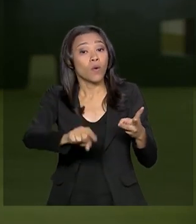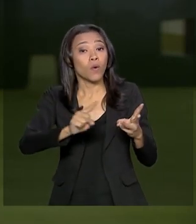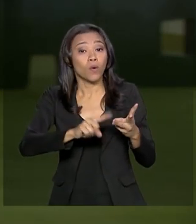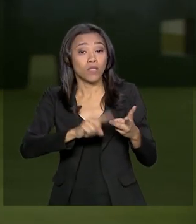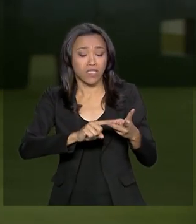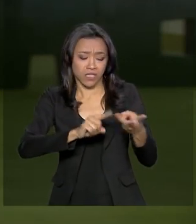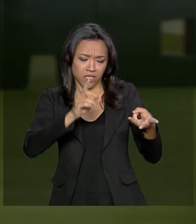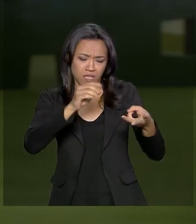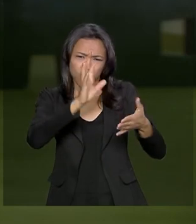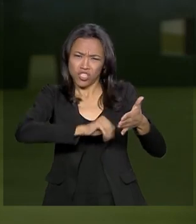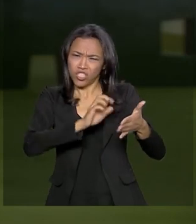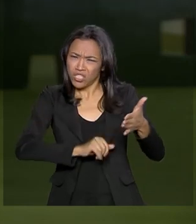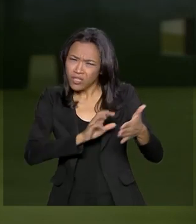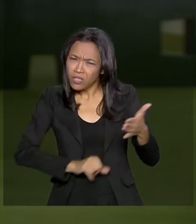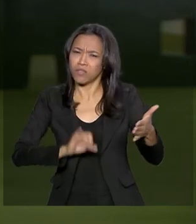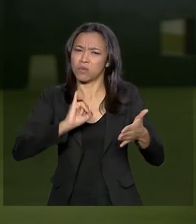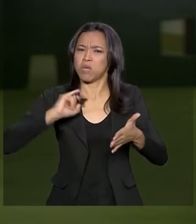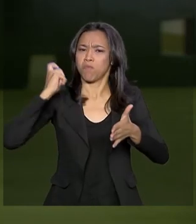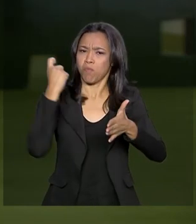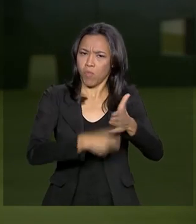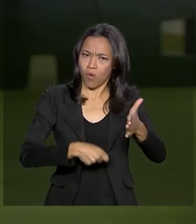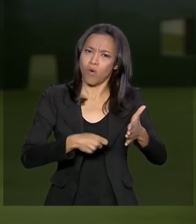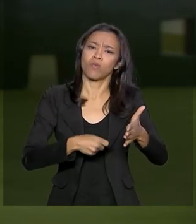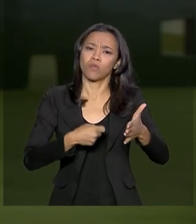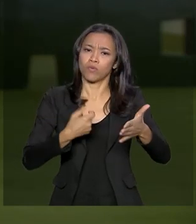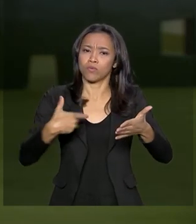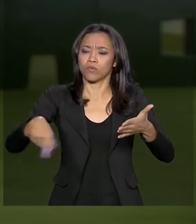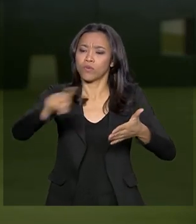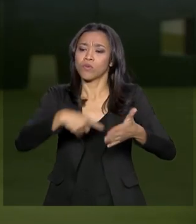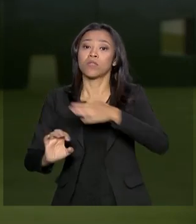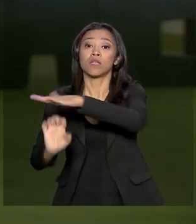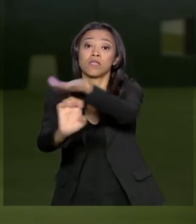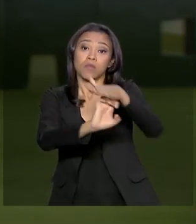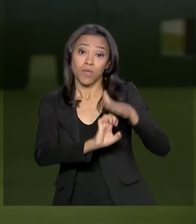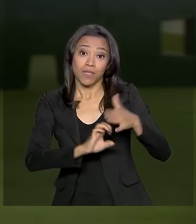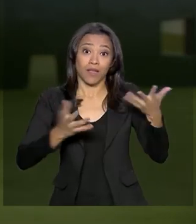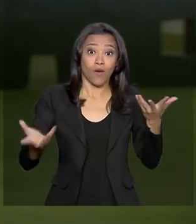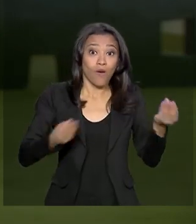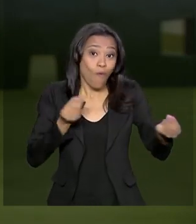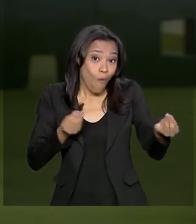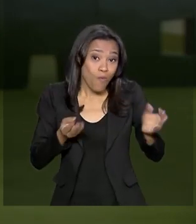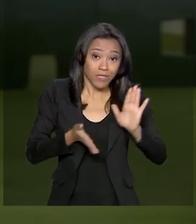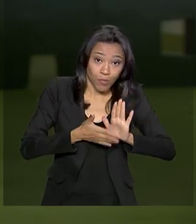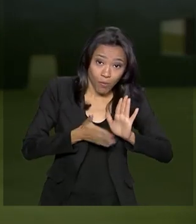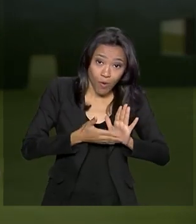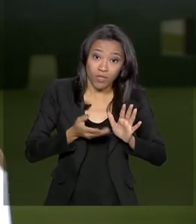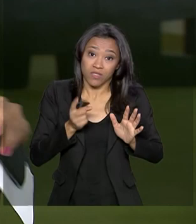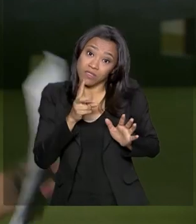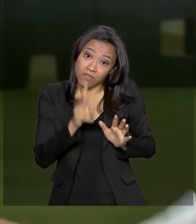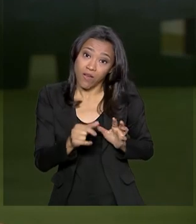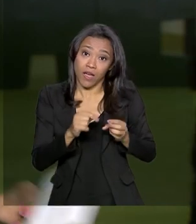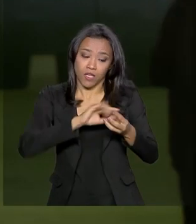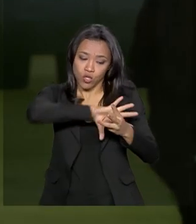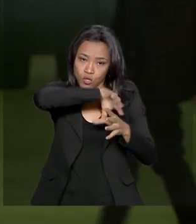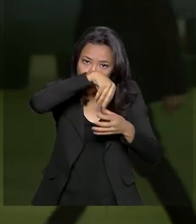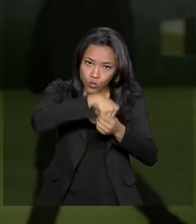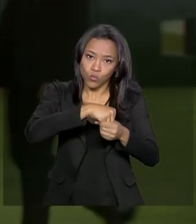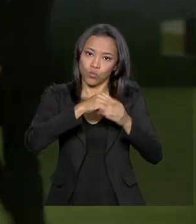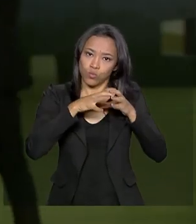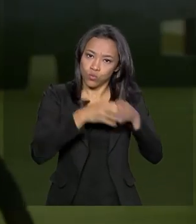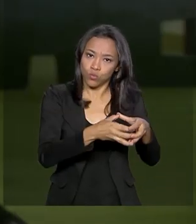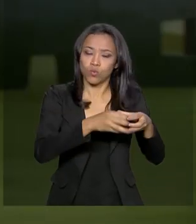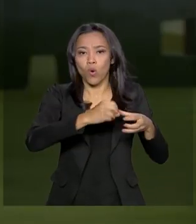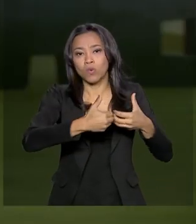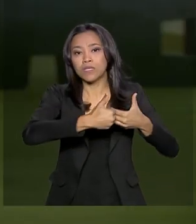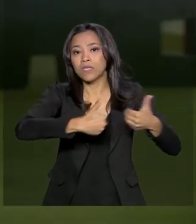folha de pagamento das empresas. Agora, a dúvida aqui na Câmara é saber como essas propostas vão tramitar, se elas vão tramitar em conjunto ou